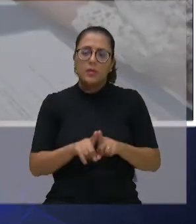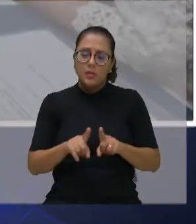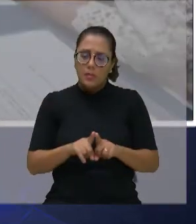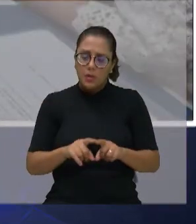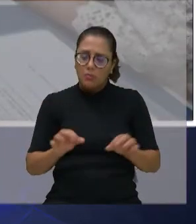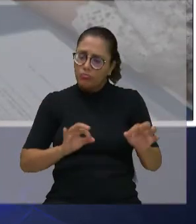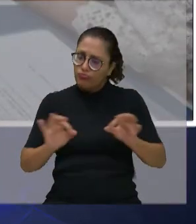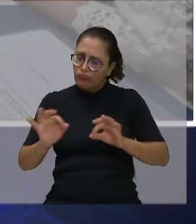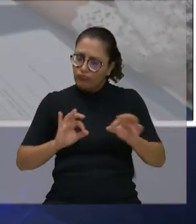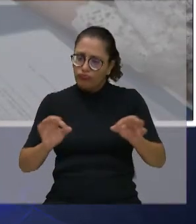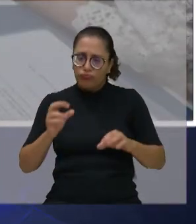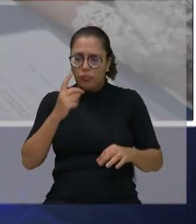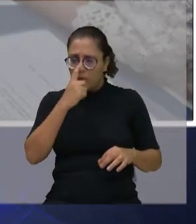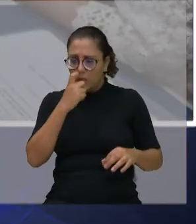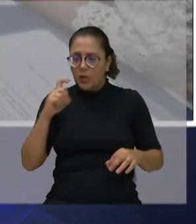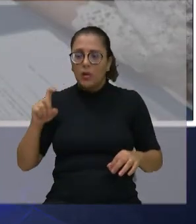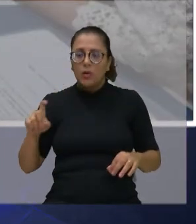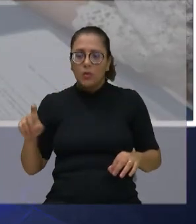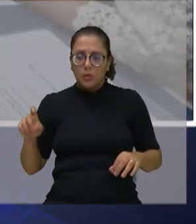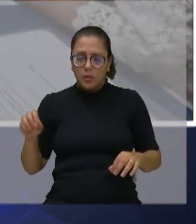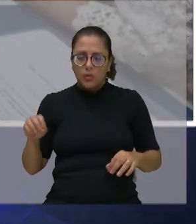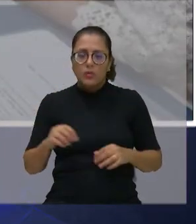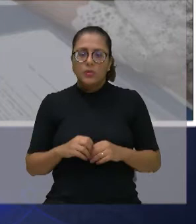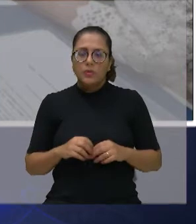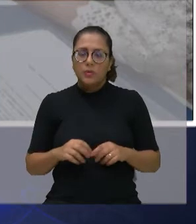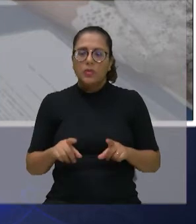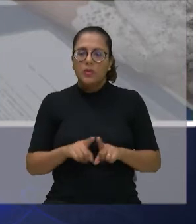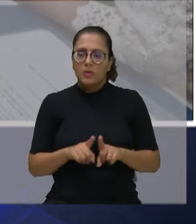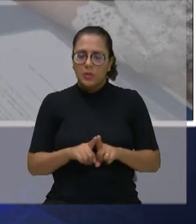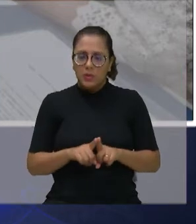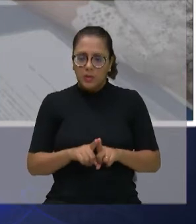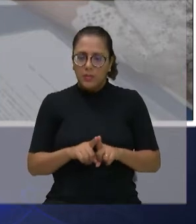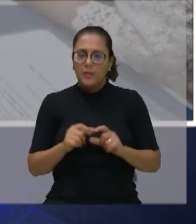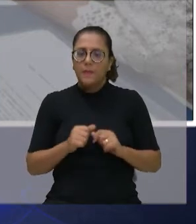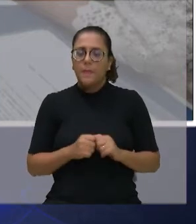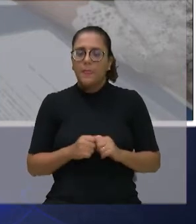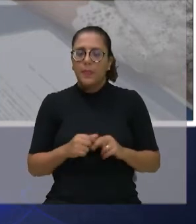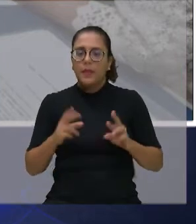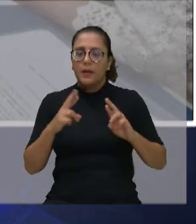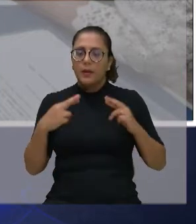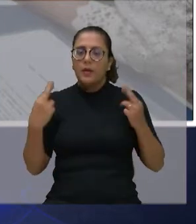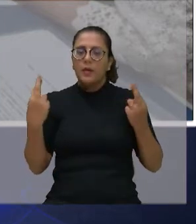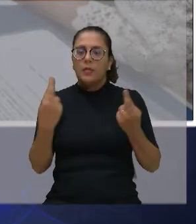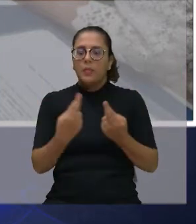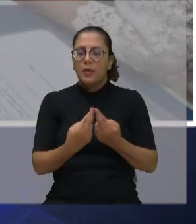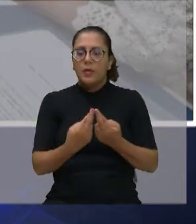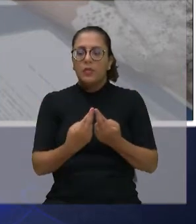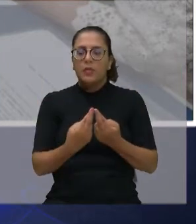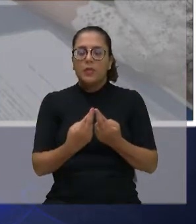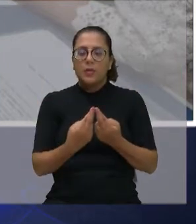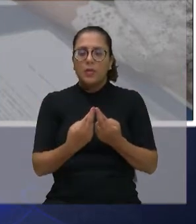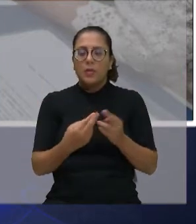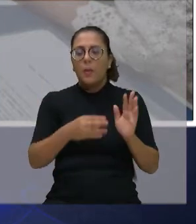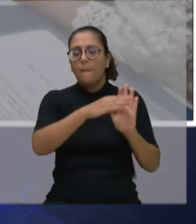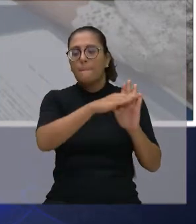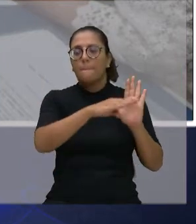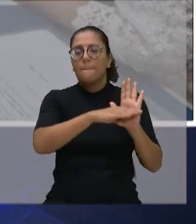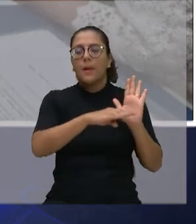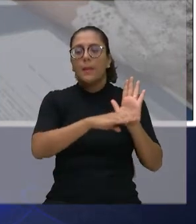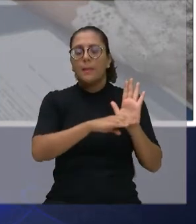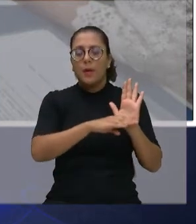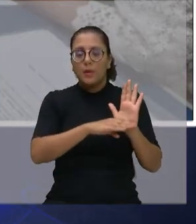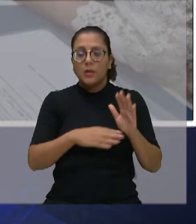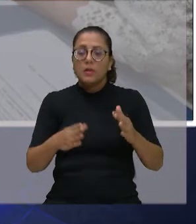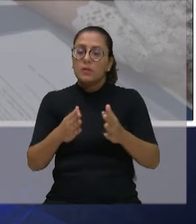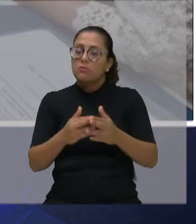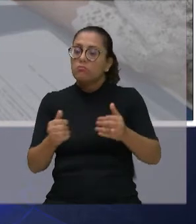E, finalmente, uma reunião que eu tive com o Eduardo Cury, uma pauta de reivindicações, que eu acho que